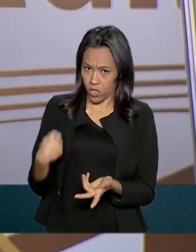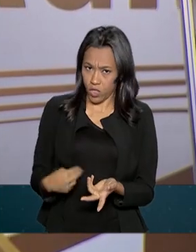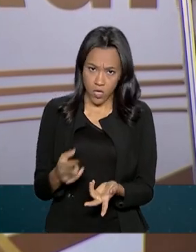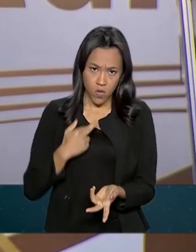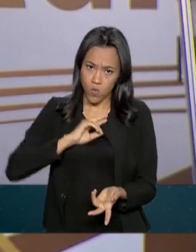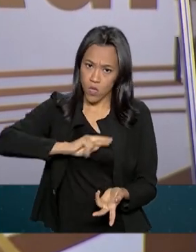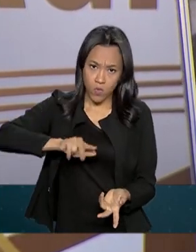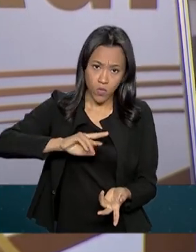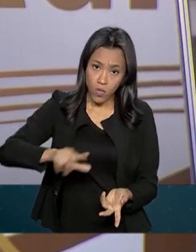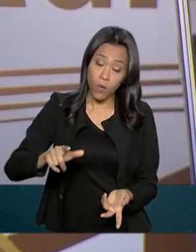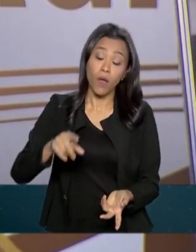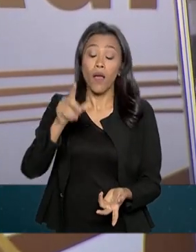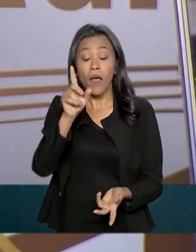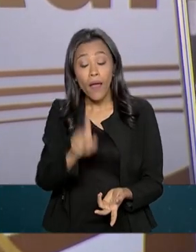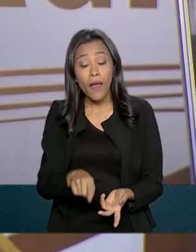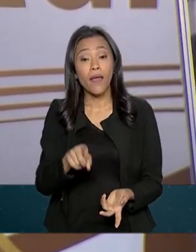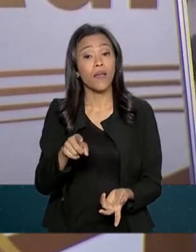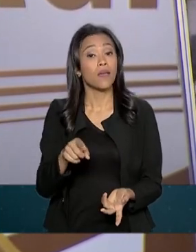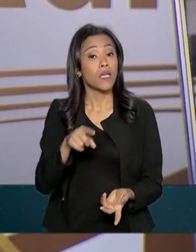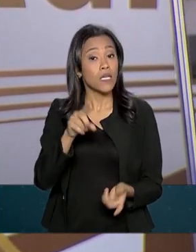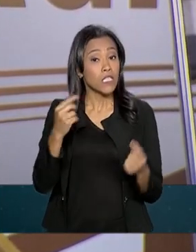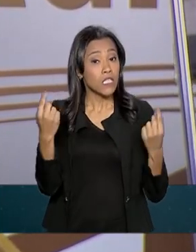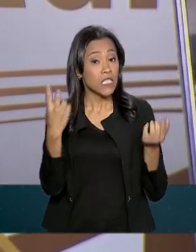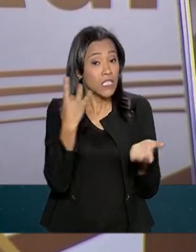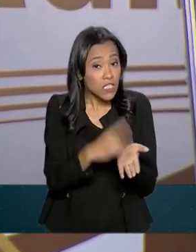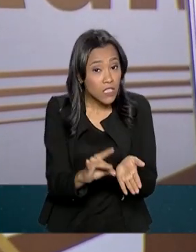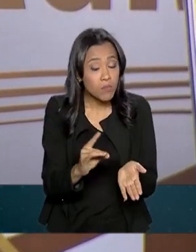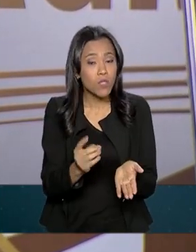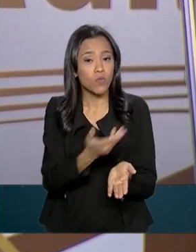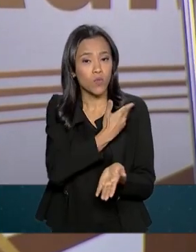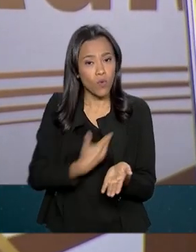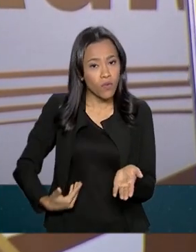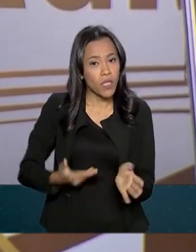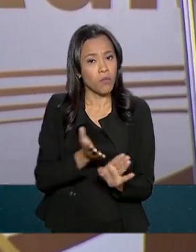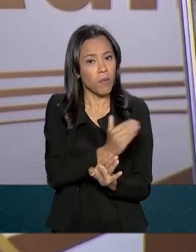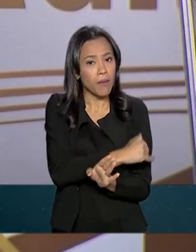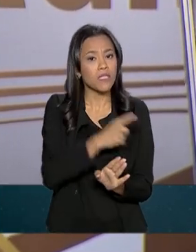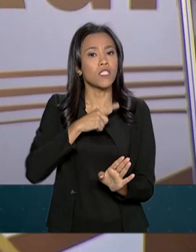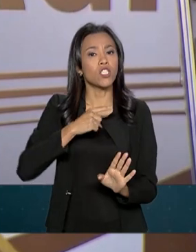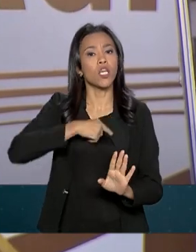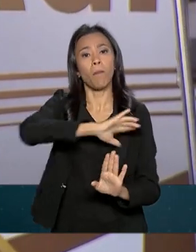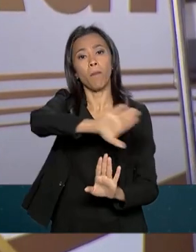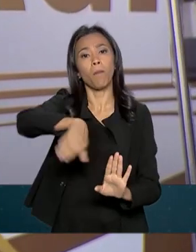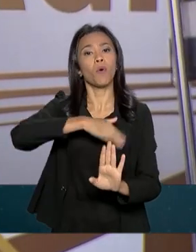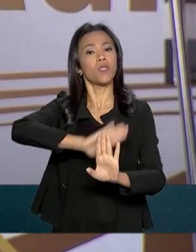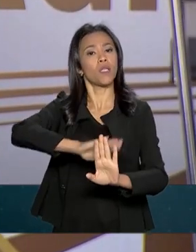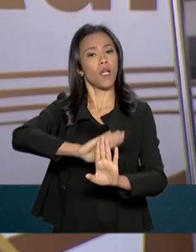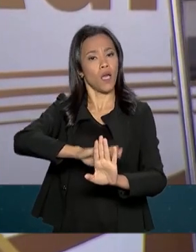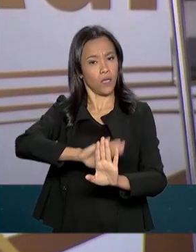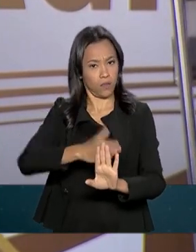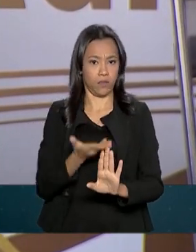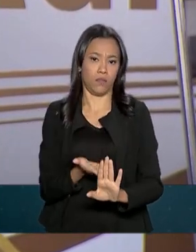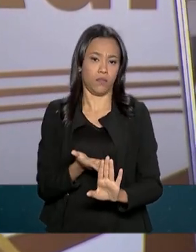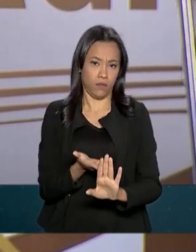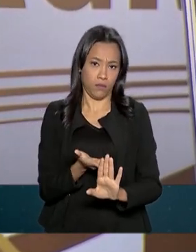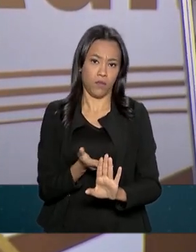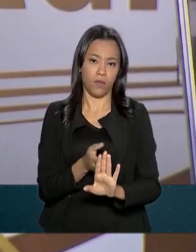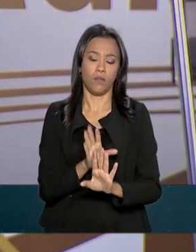passado fazia o negócio estendo à frente o viés ideológico. Isso deixou de existir.